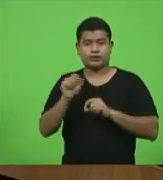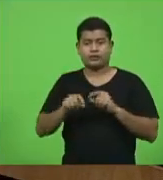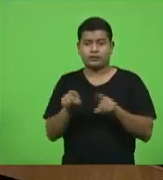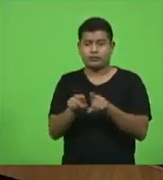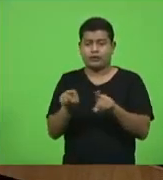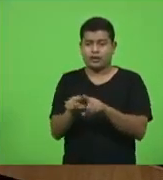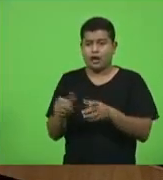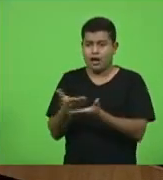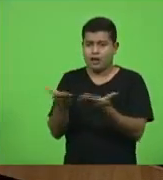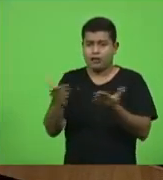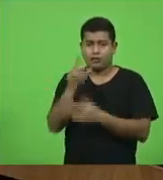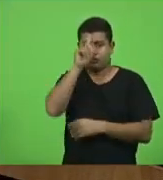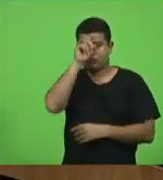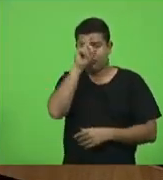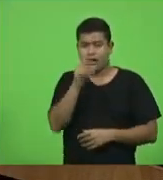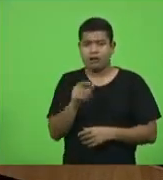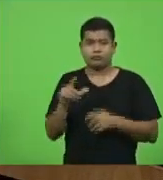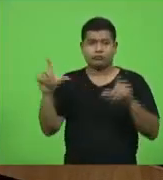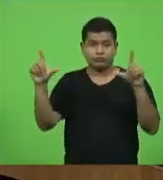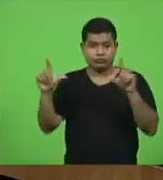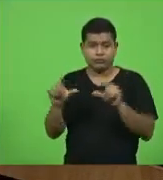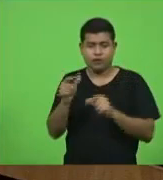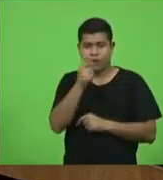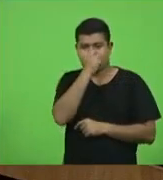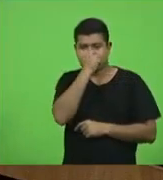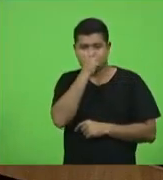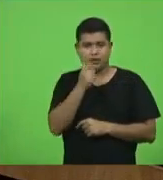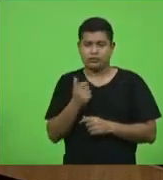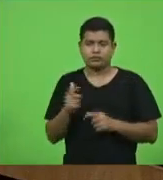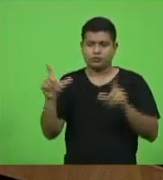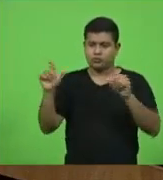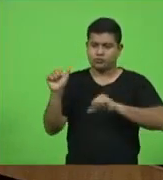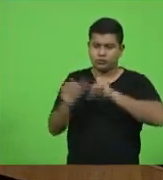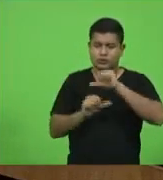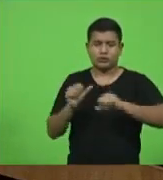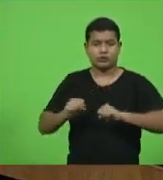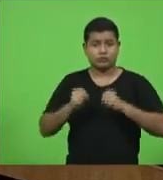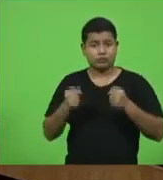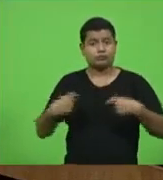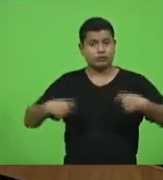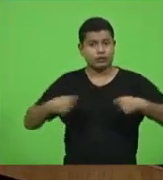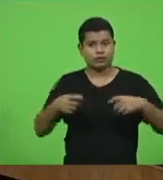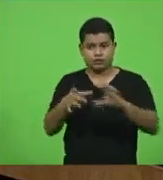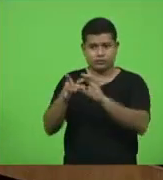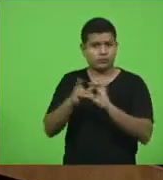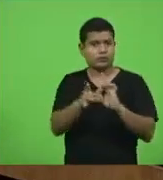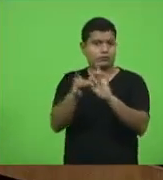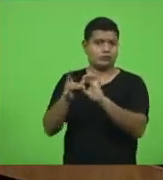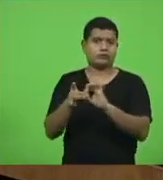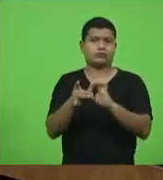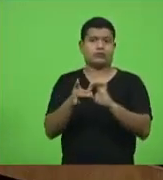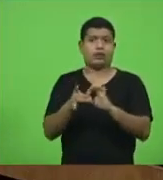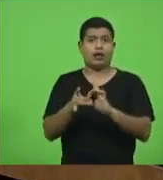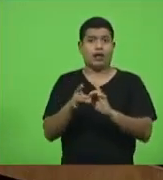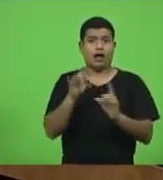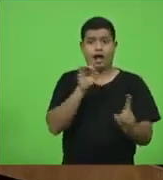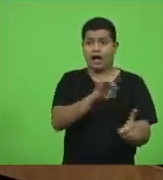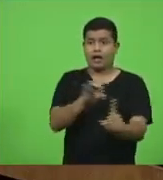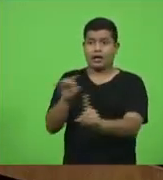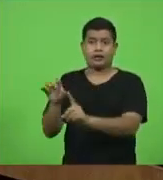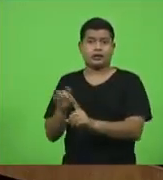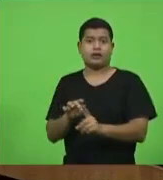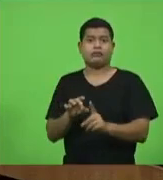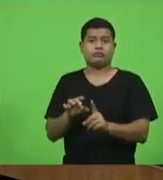nossas famílias é preciso sim a união de esforços cada um dentro do seu